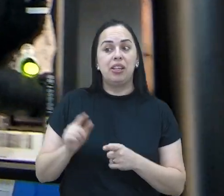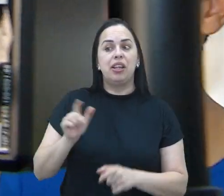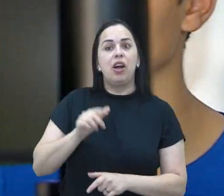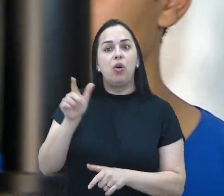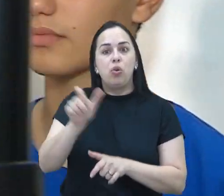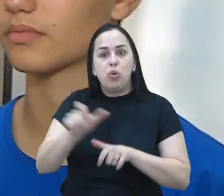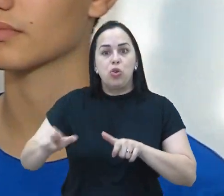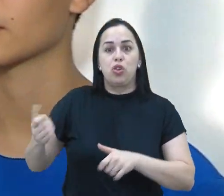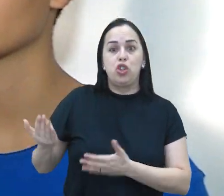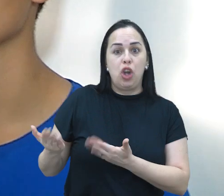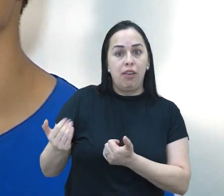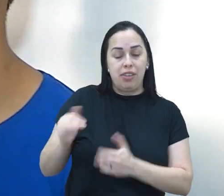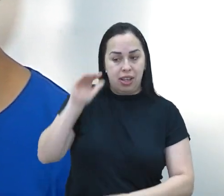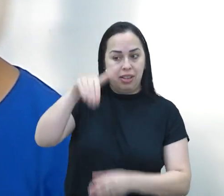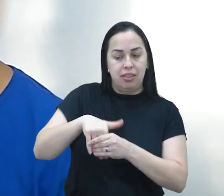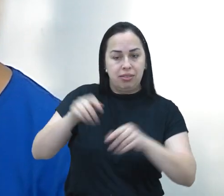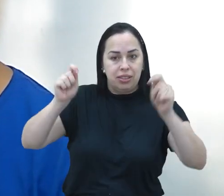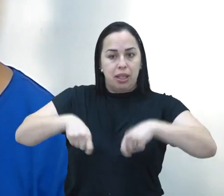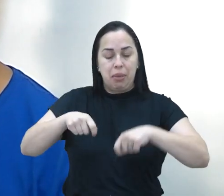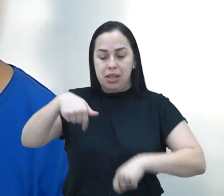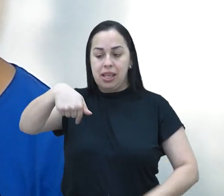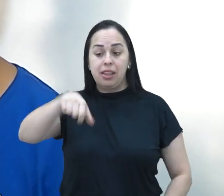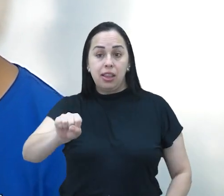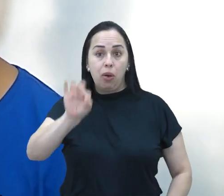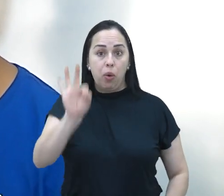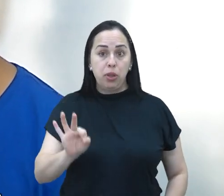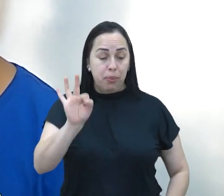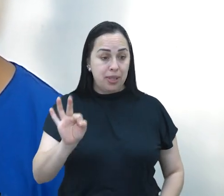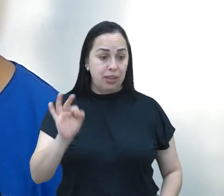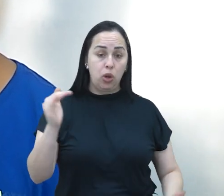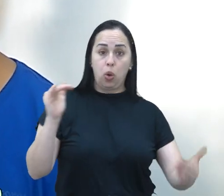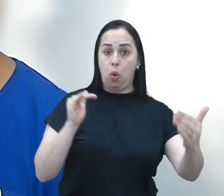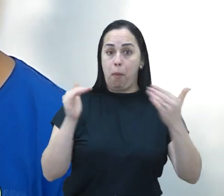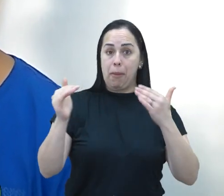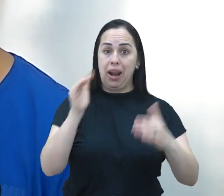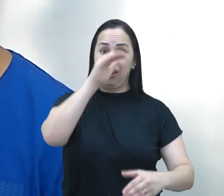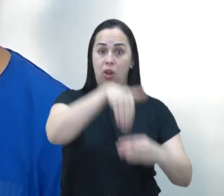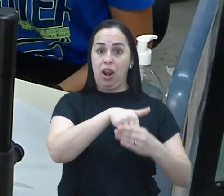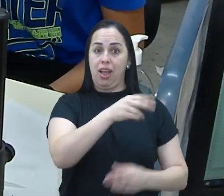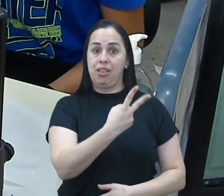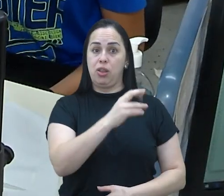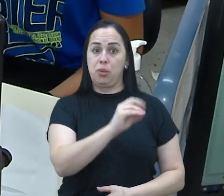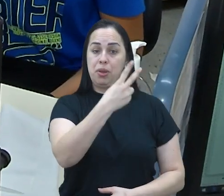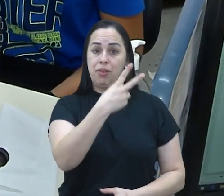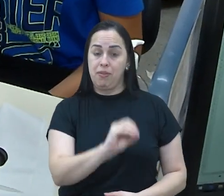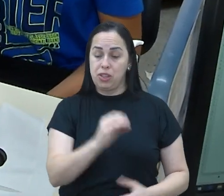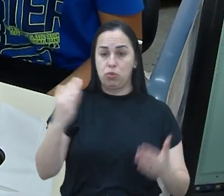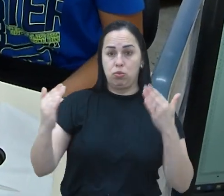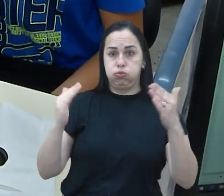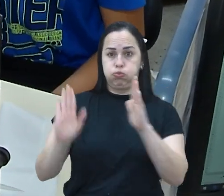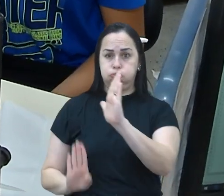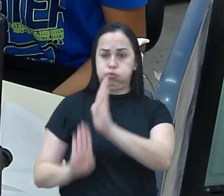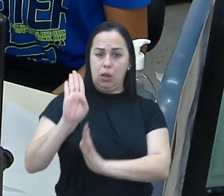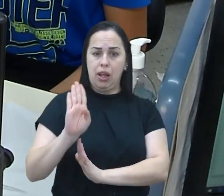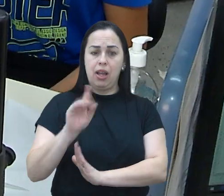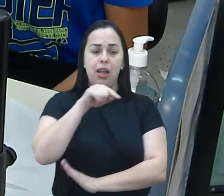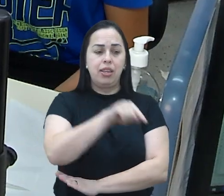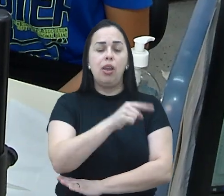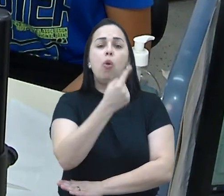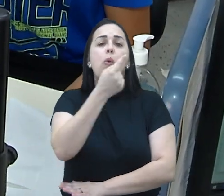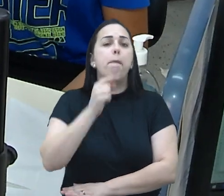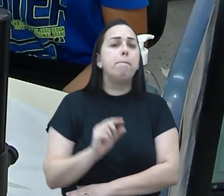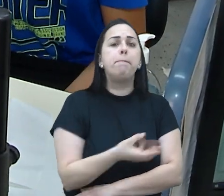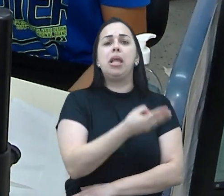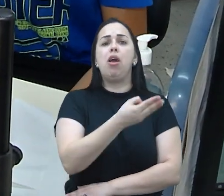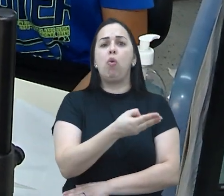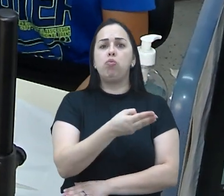jovens aptos a votar é 78% maior do que nas últimas eleições de 2020, quando pouco mais de 1 milhão